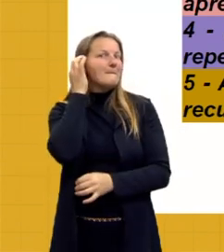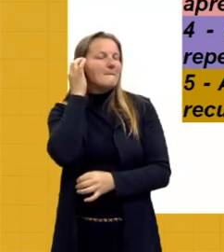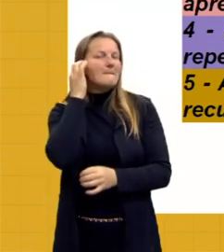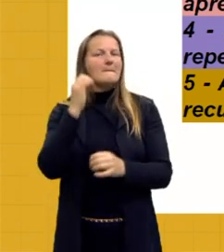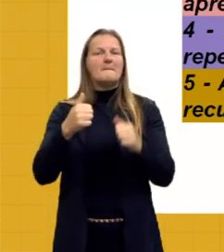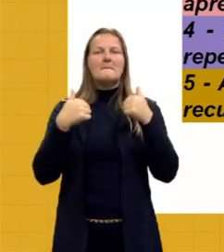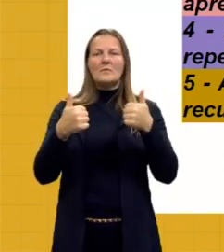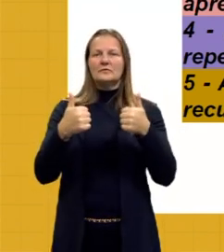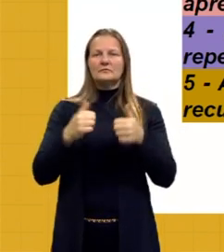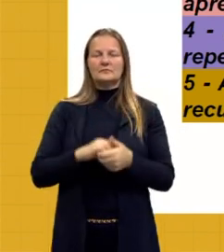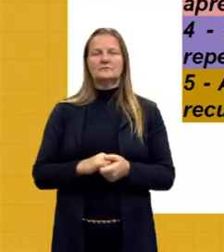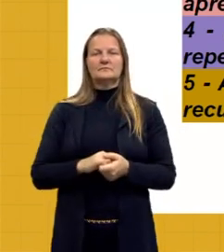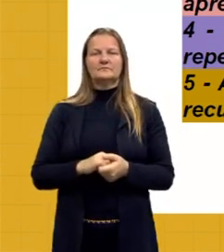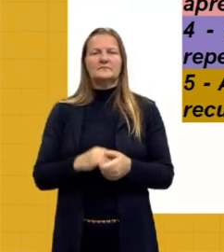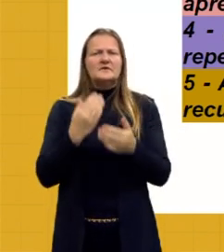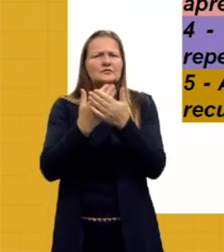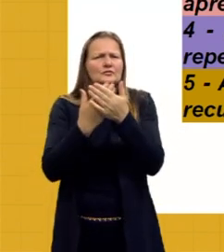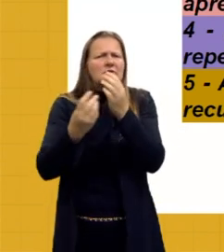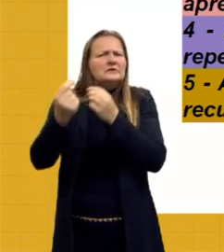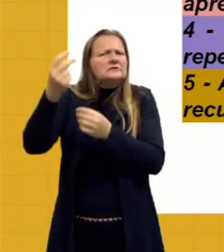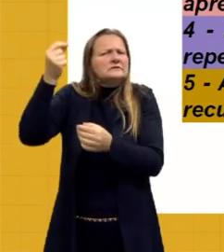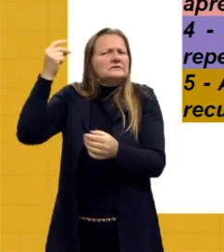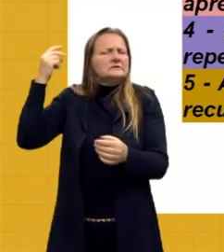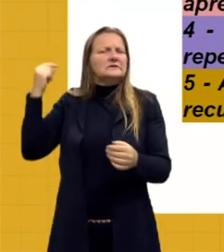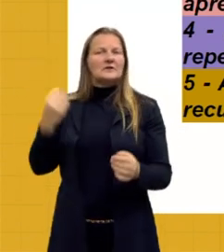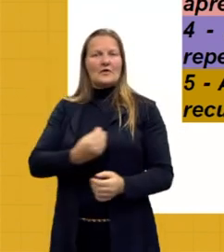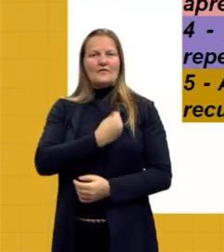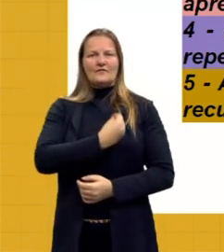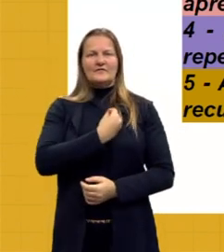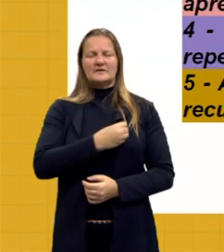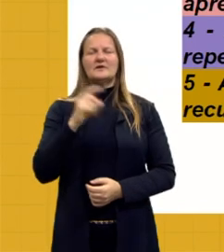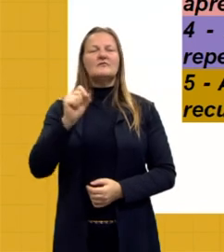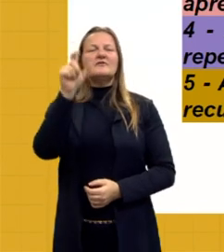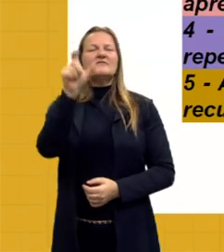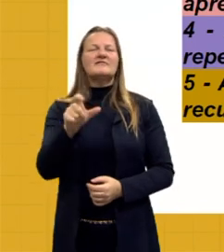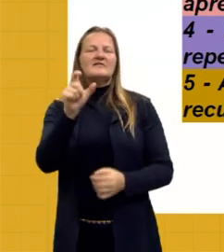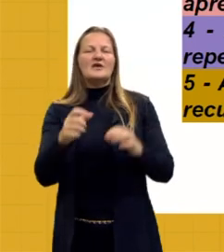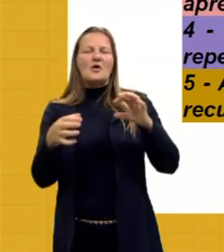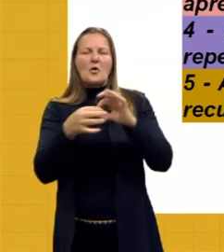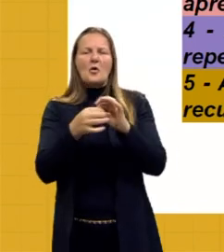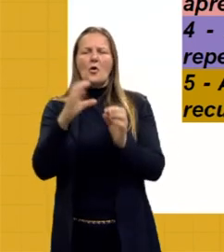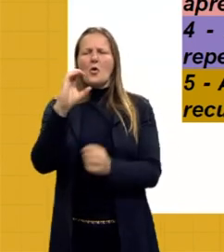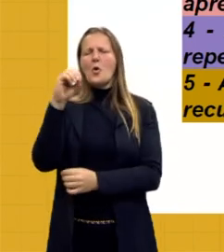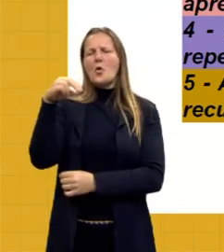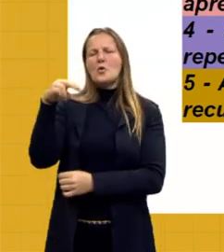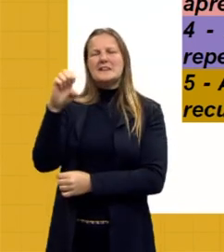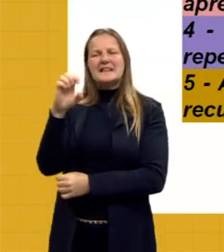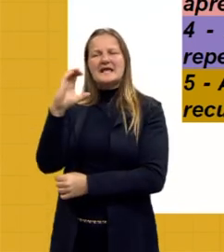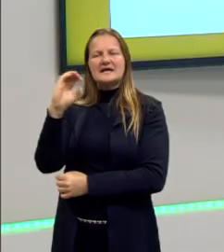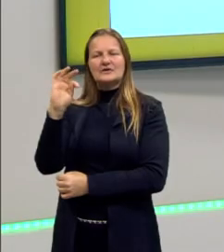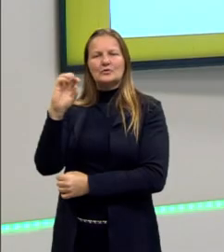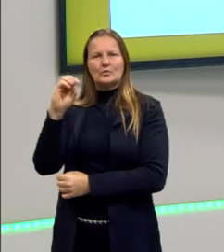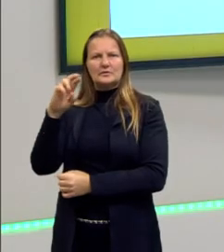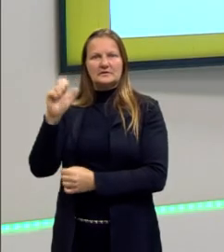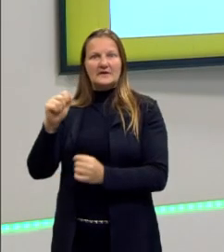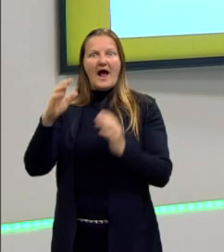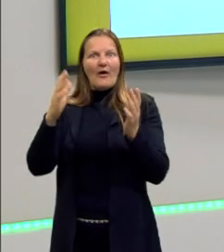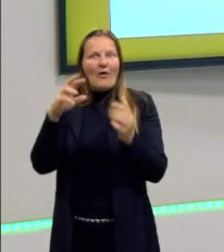Então, lá quando eu estava estudando, em algum momento da minha vida, quem eram os conectores? O que eram os conectores?